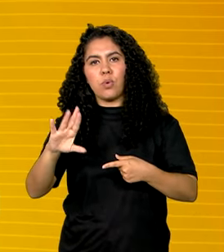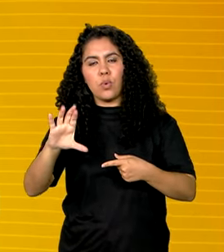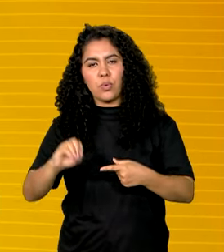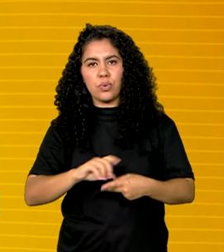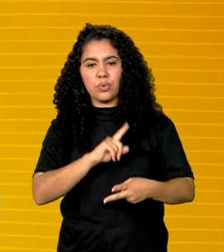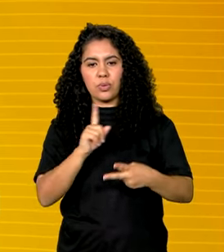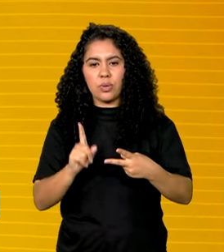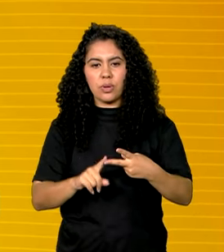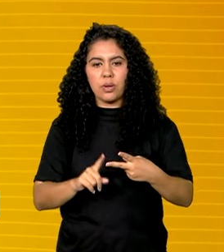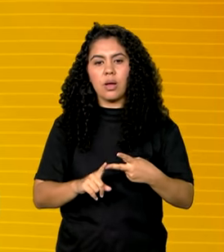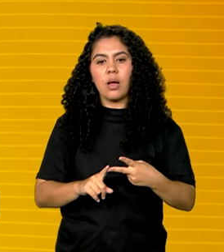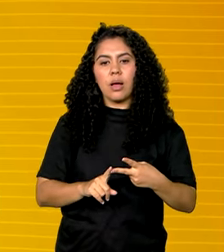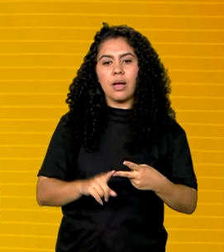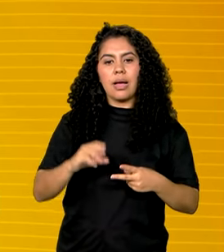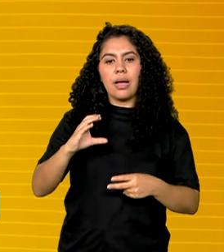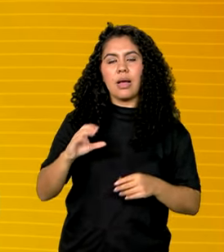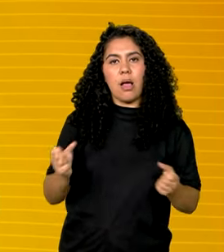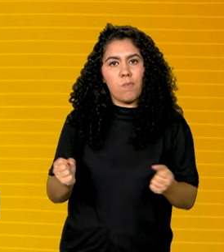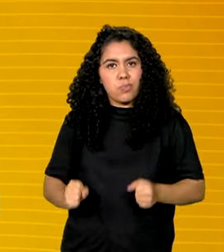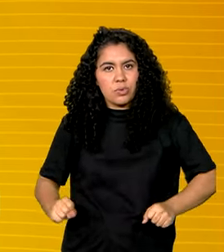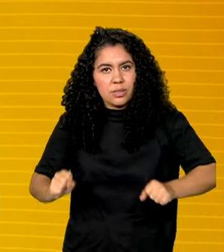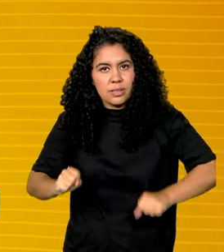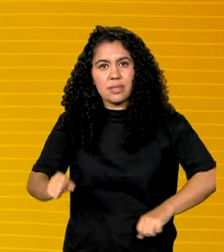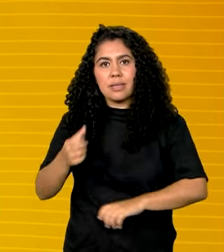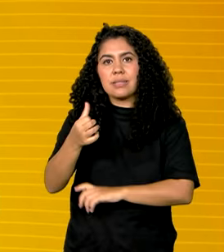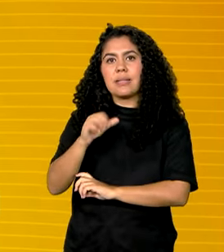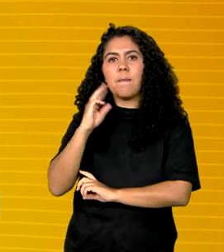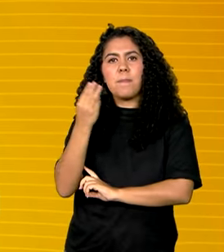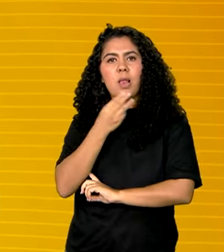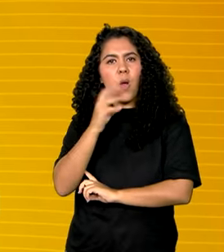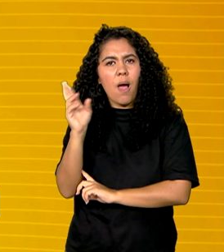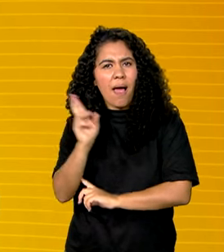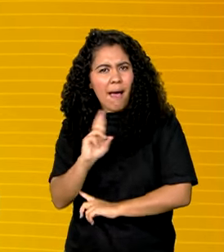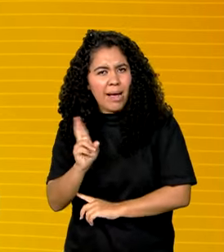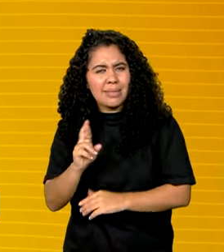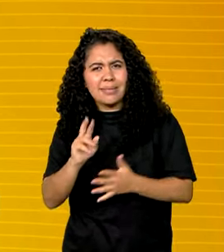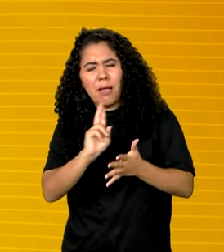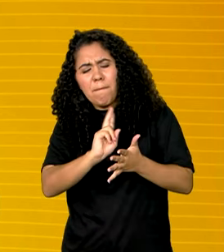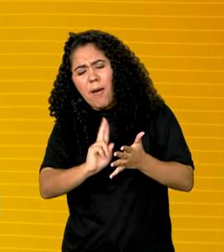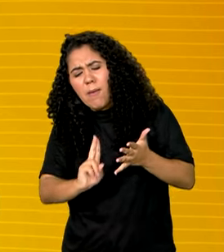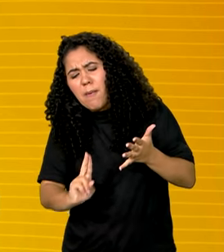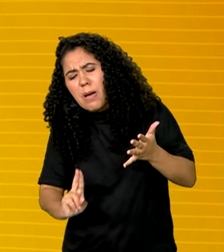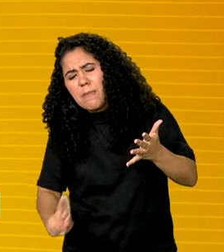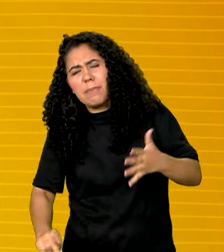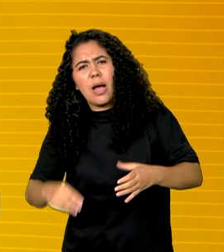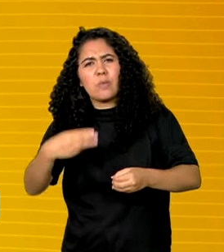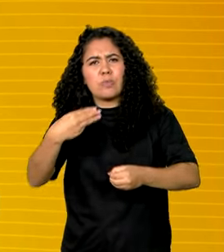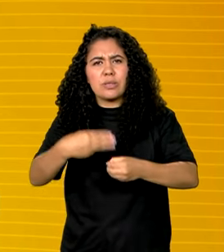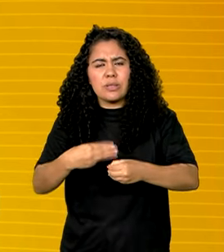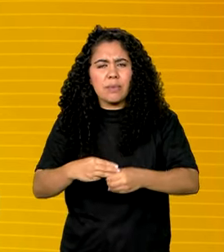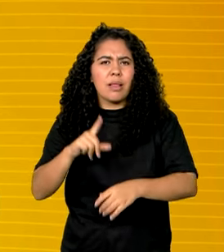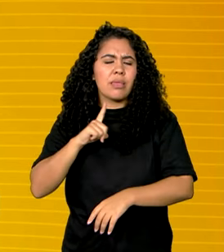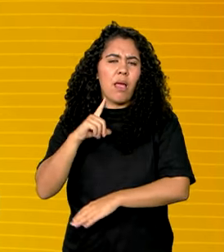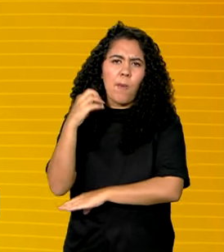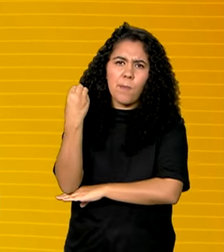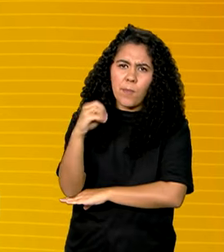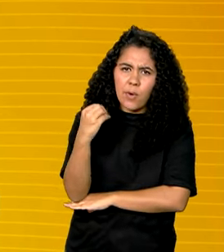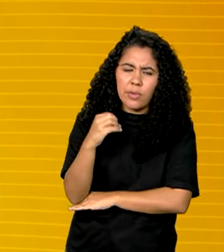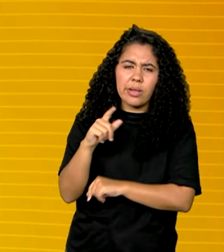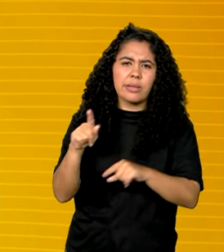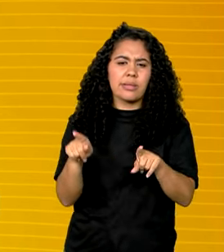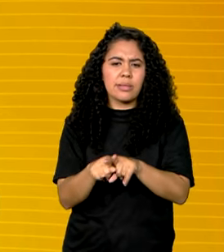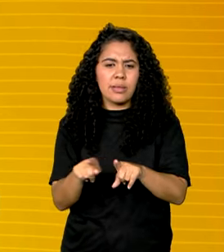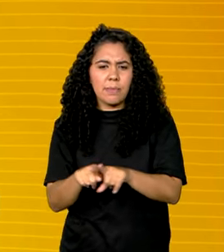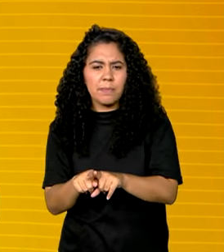mais de 6 milhões de reais, Canoa, 6 milhões de reais e aí tem uma série de municípios. Temos aqui Porto Alegre, Nova Santa Rita,